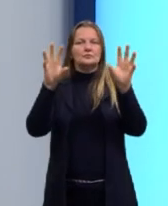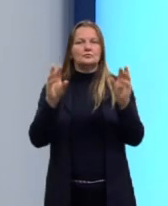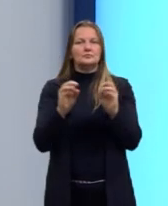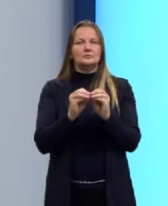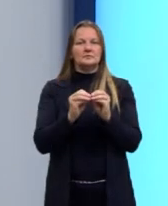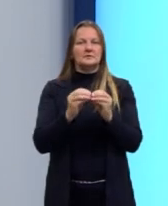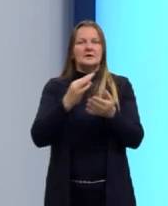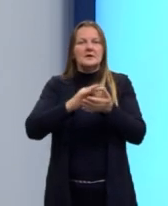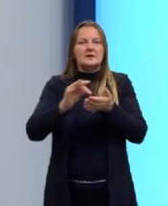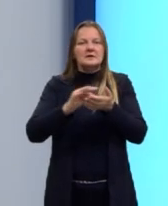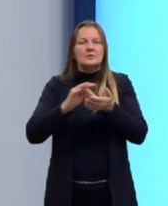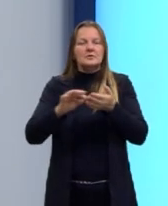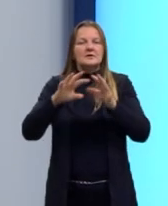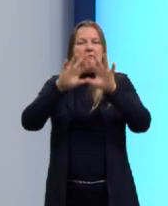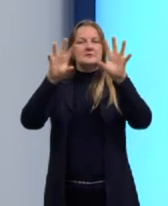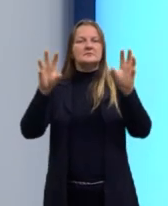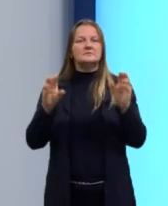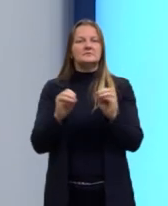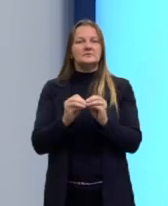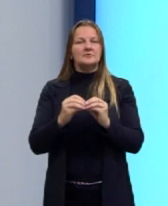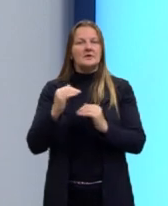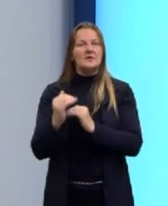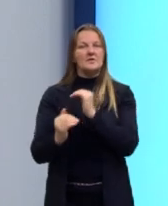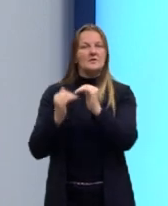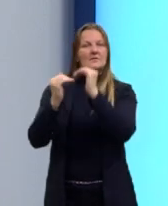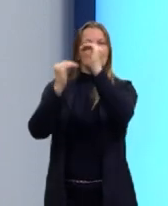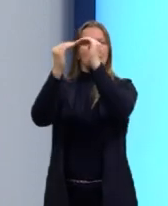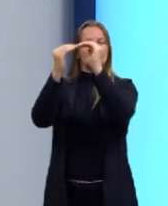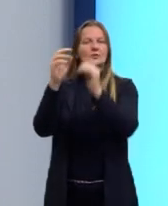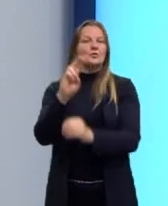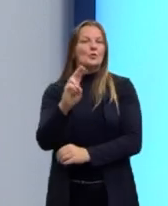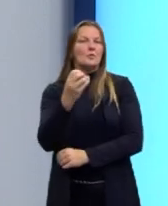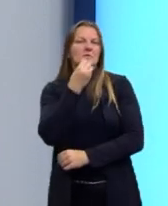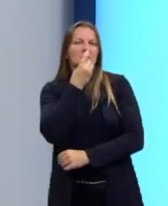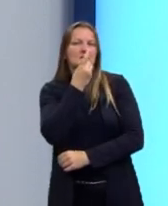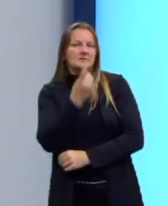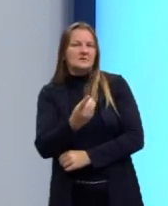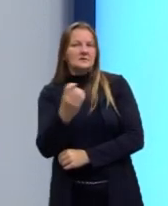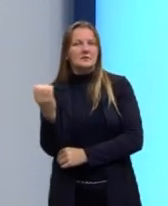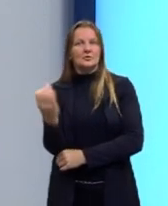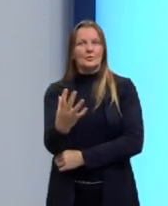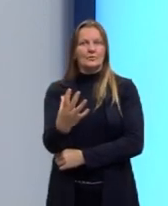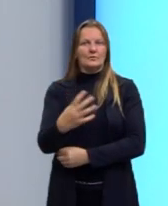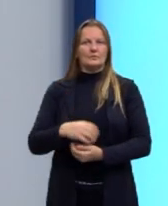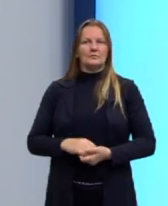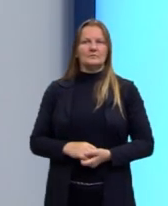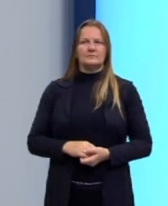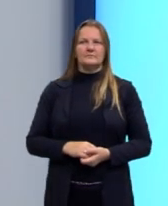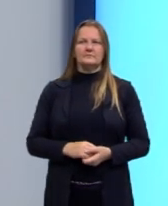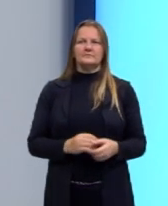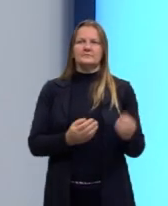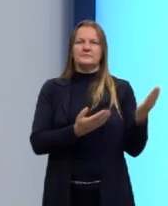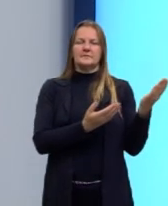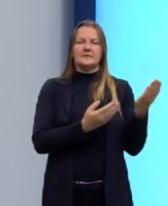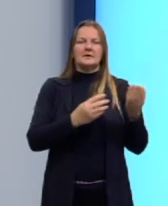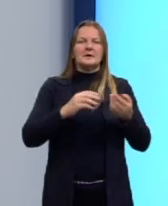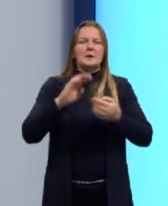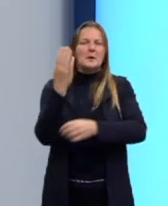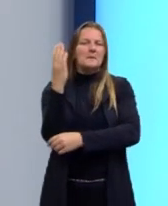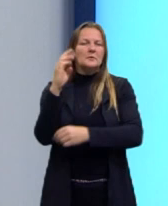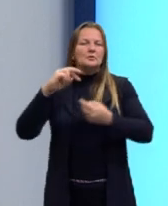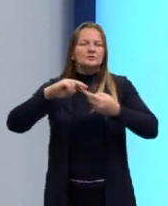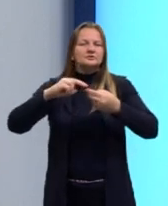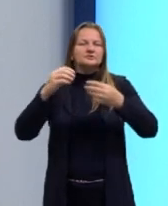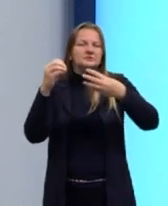teoria sintética da evolução, que é o neodarwinismo. Então, foi acrescida a biologia celular, filogenia,